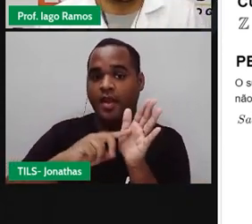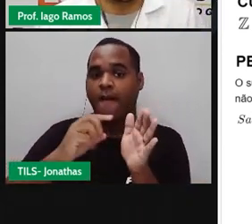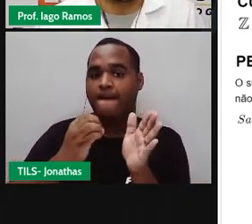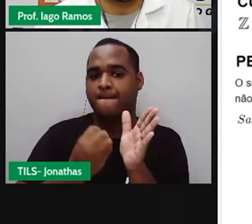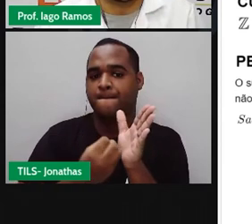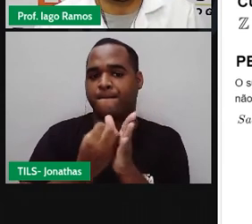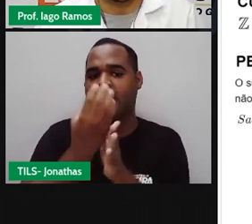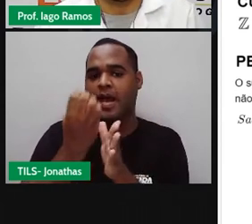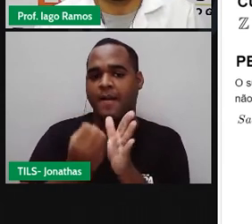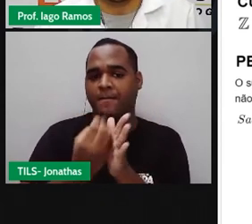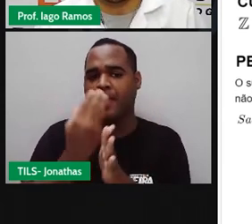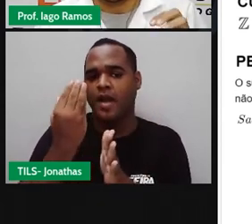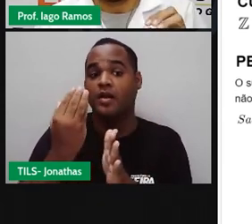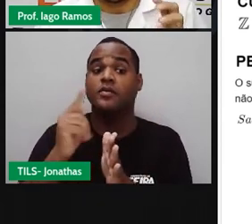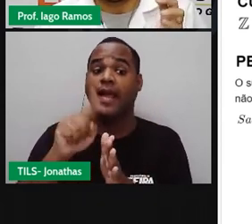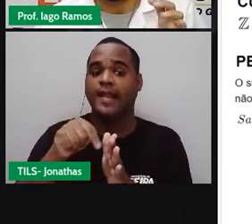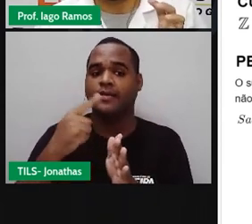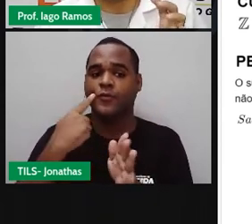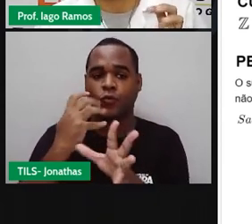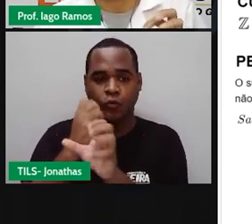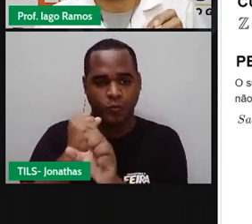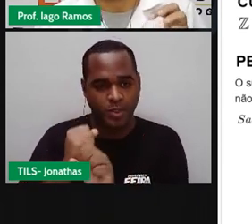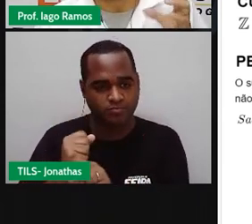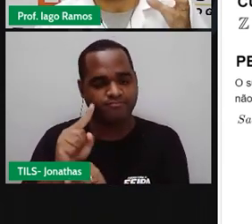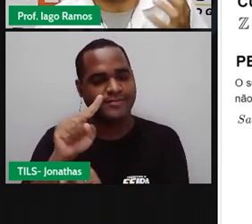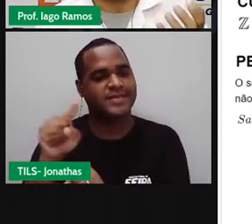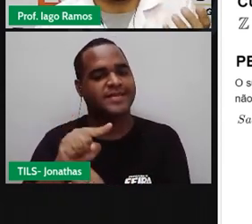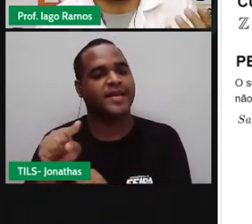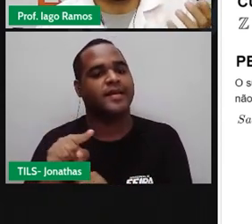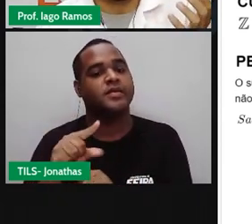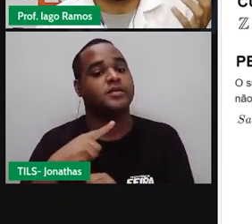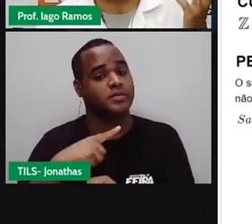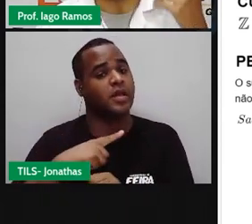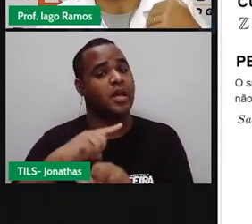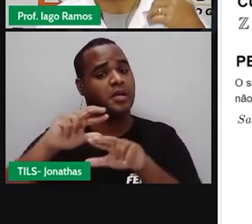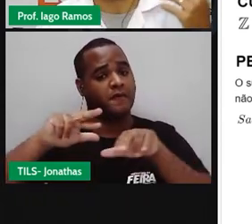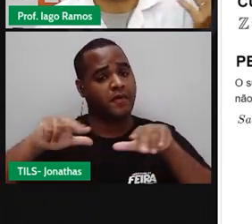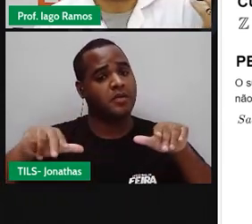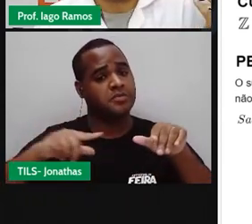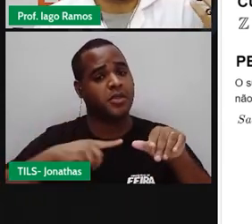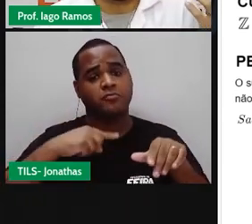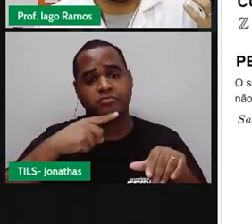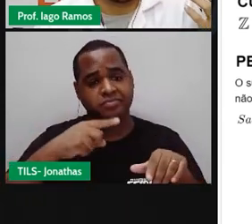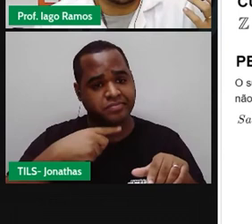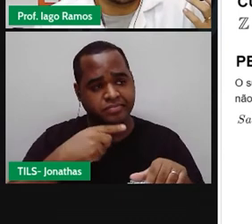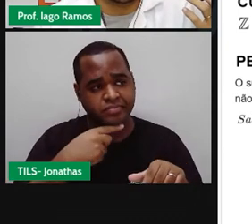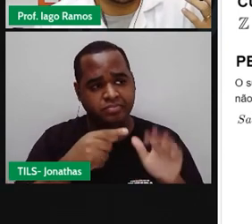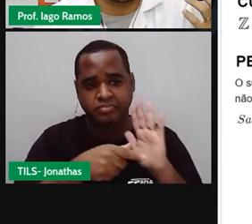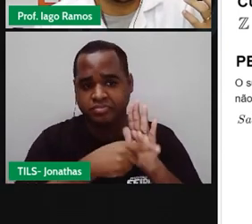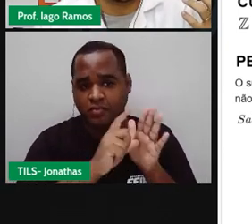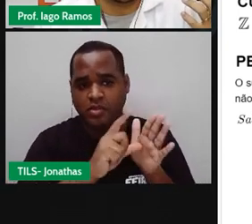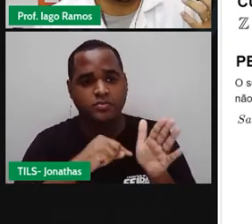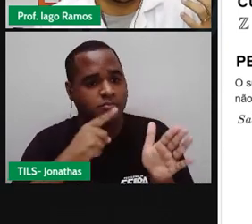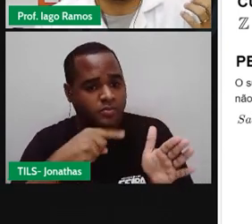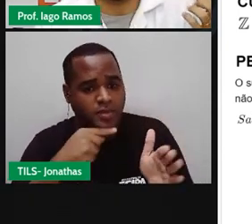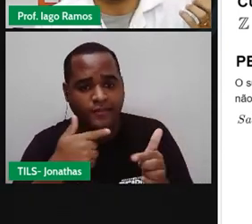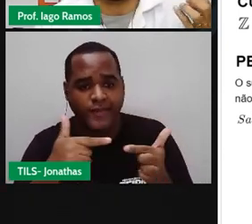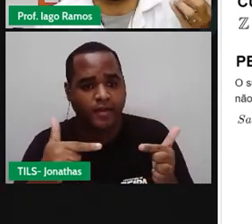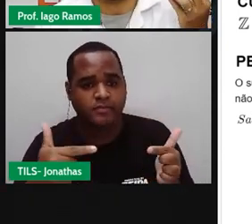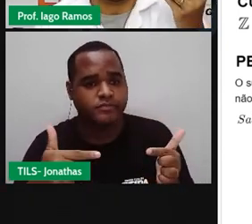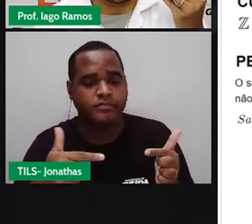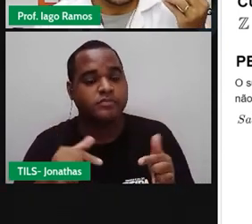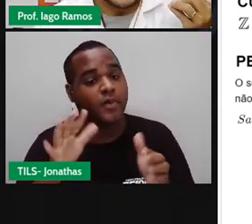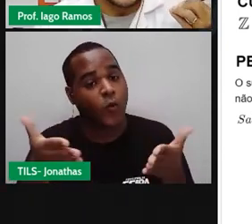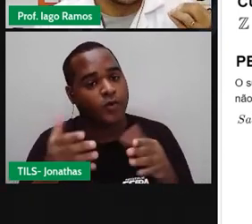do conjunto dos números inteiros permitiu realizar operações que antes não poderiam ser feitas com os números naturais. Por